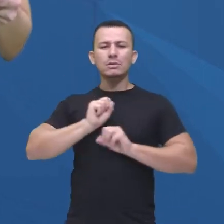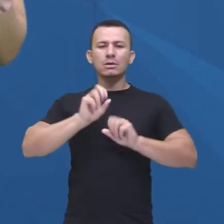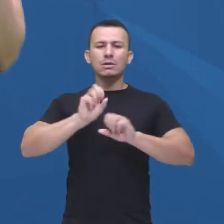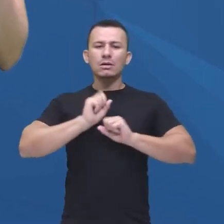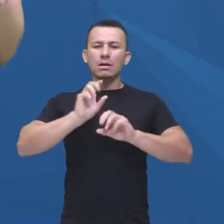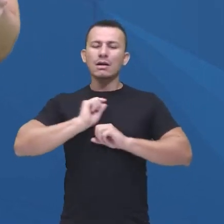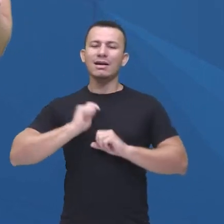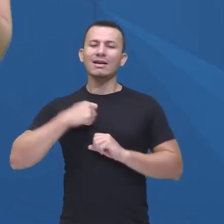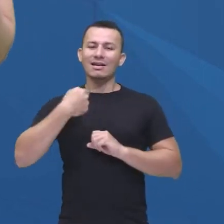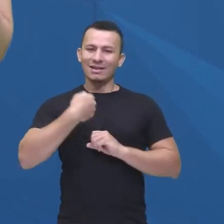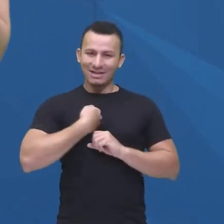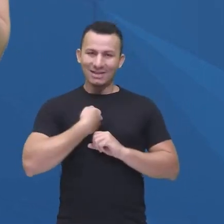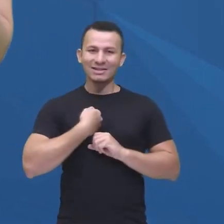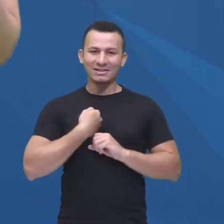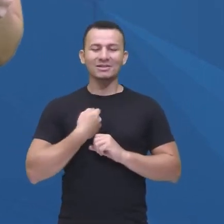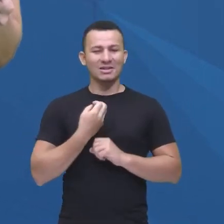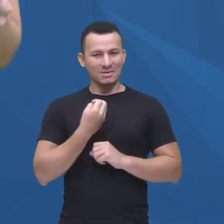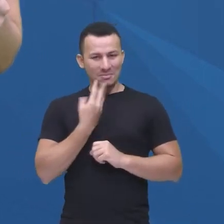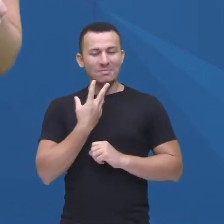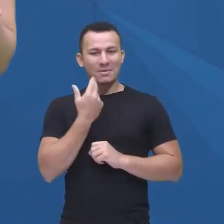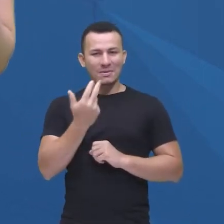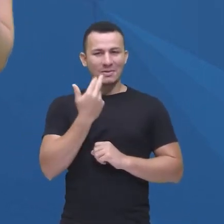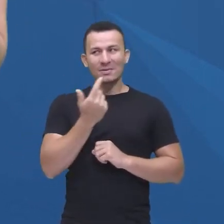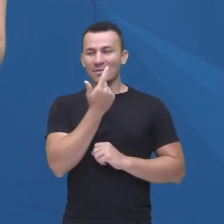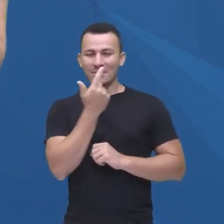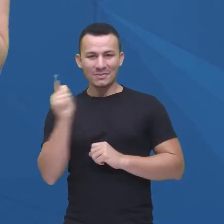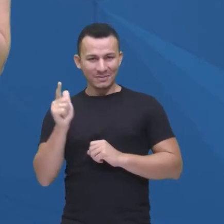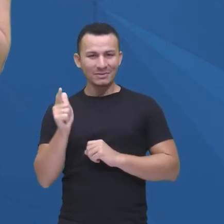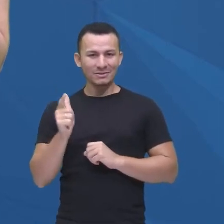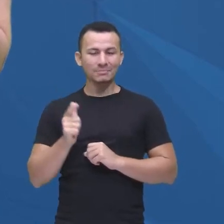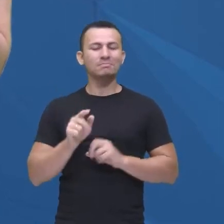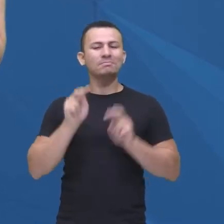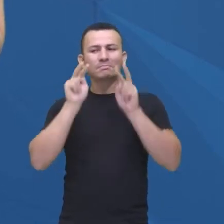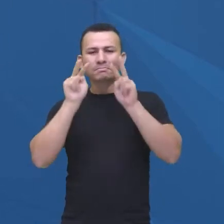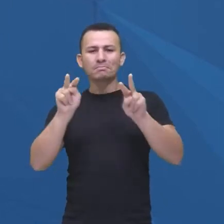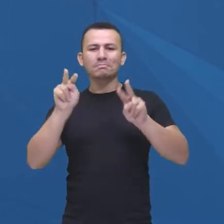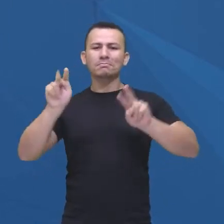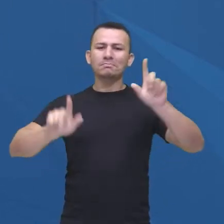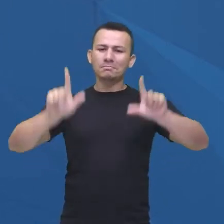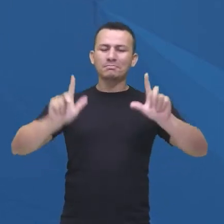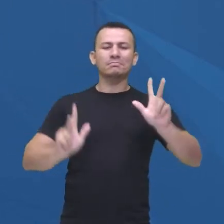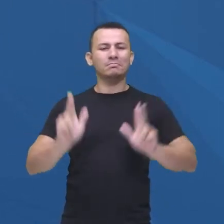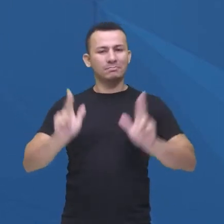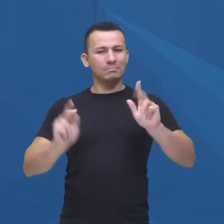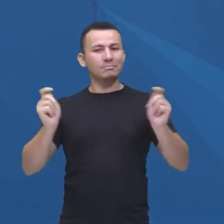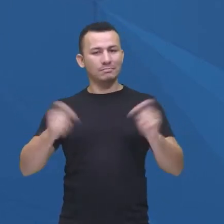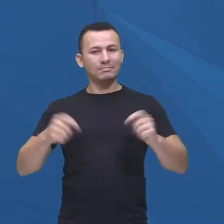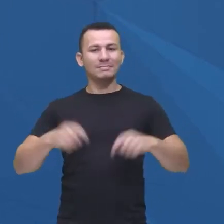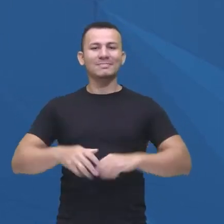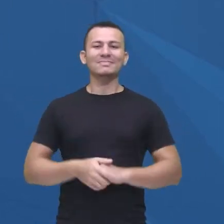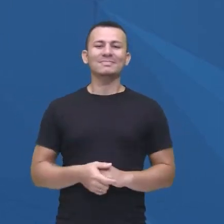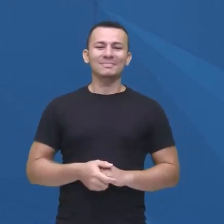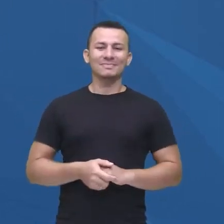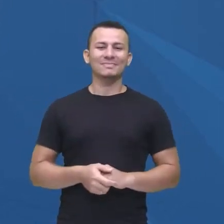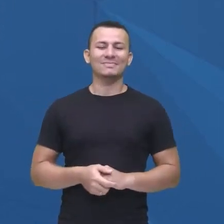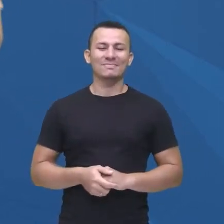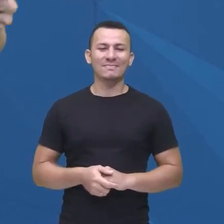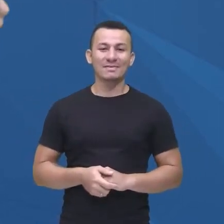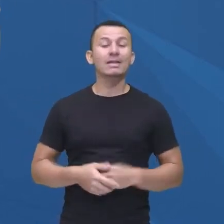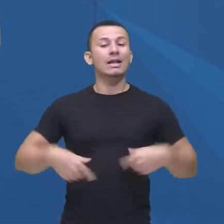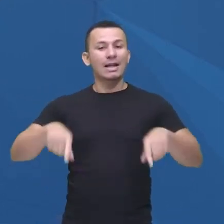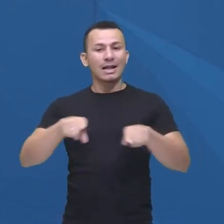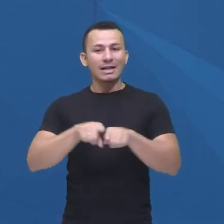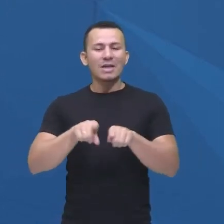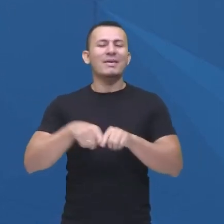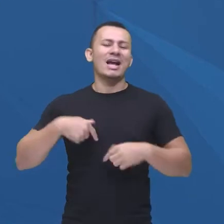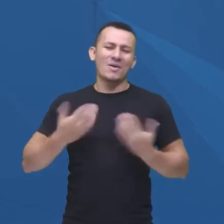de uma língua estrangeira assistindo as séries, tá bom? E aí temos, já